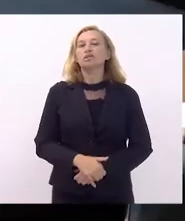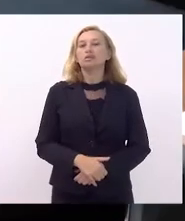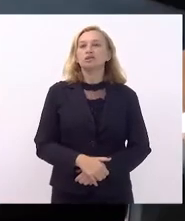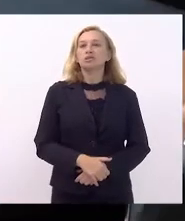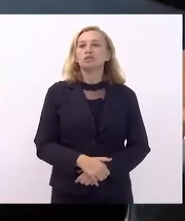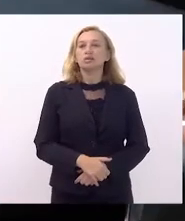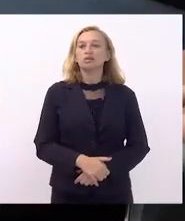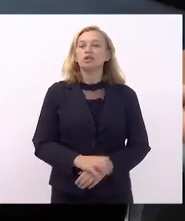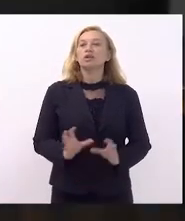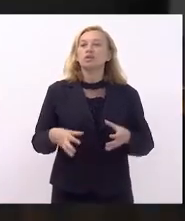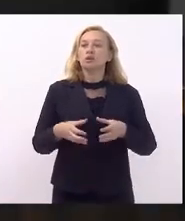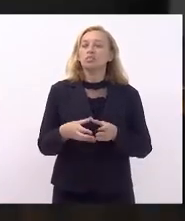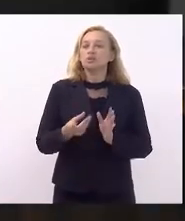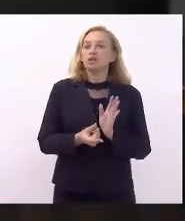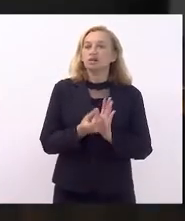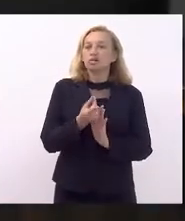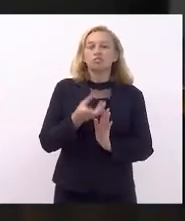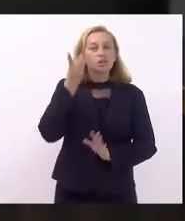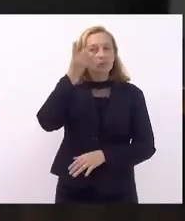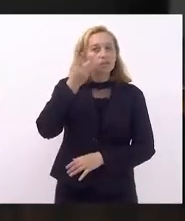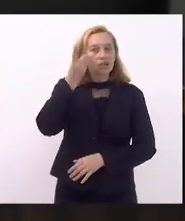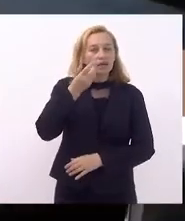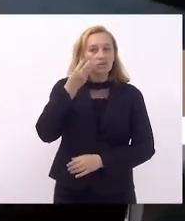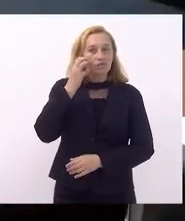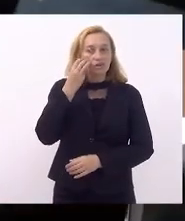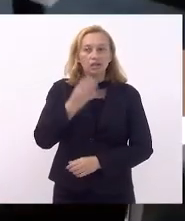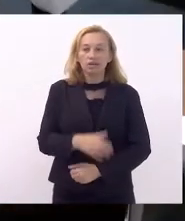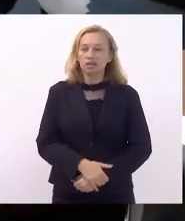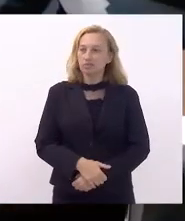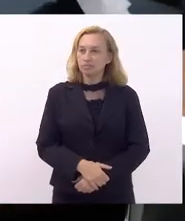Pela Comissão de Economia, deputado Valdé Carneiro.